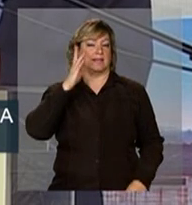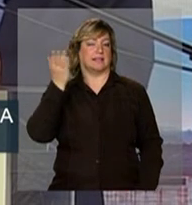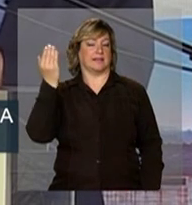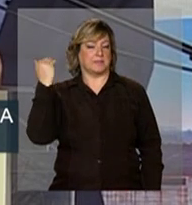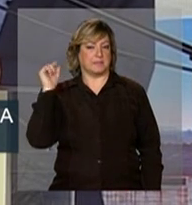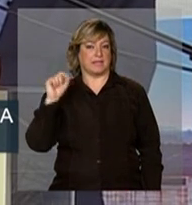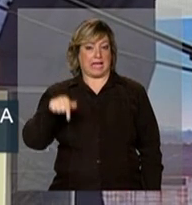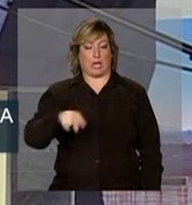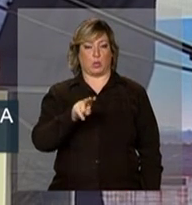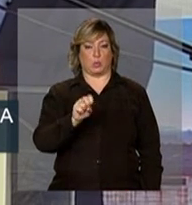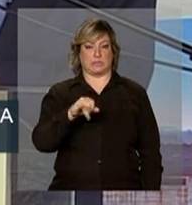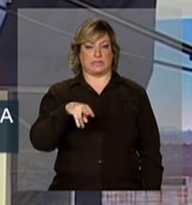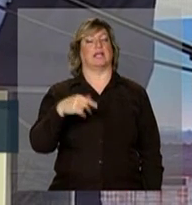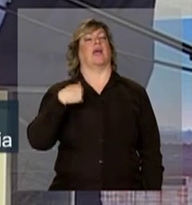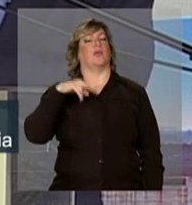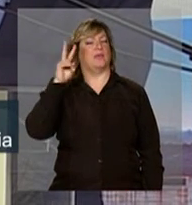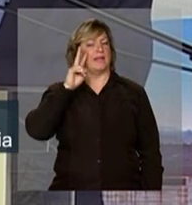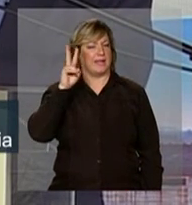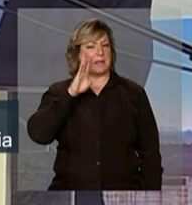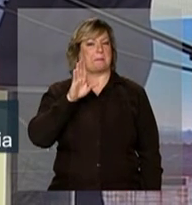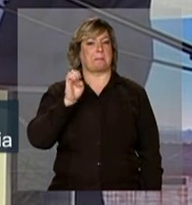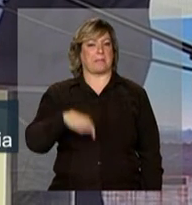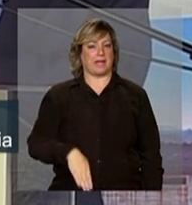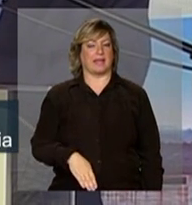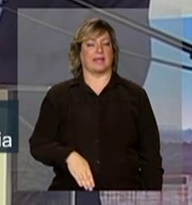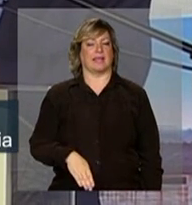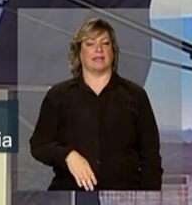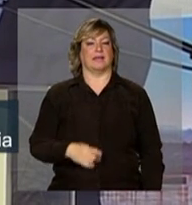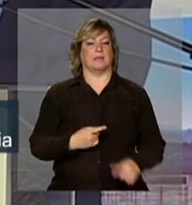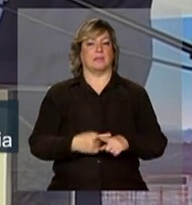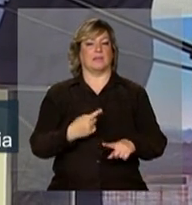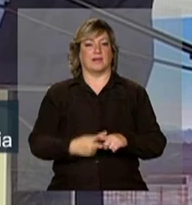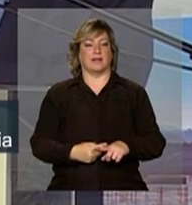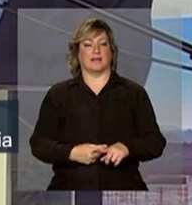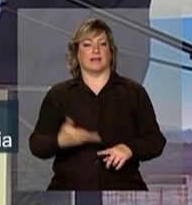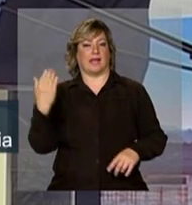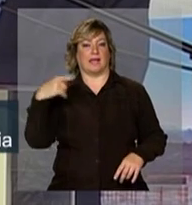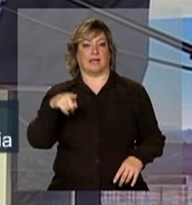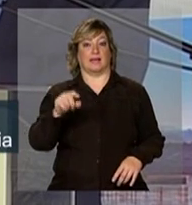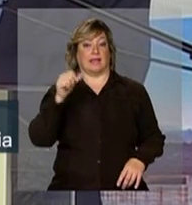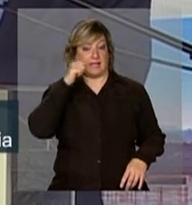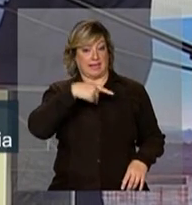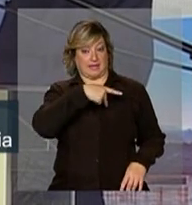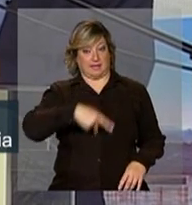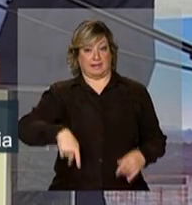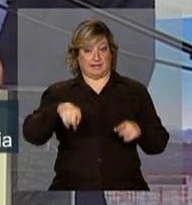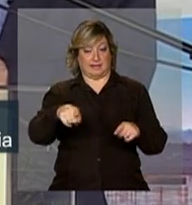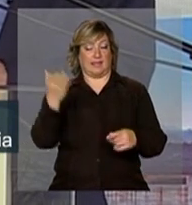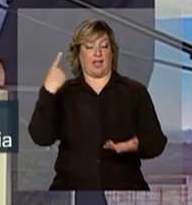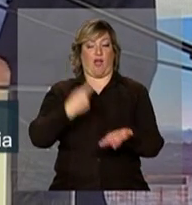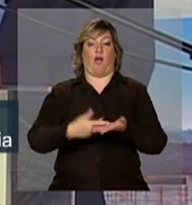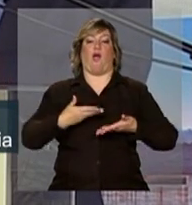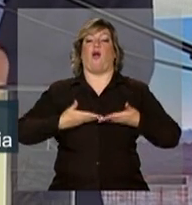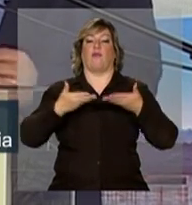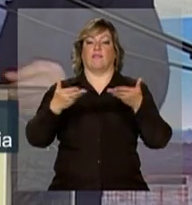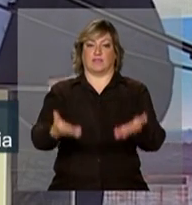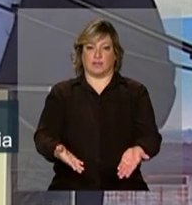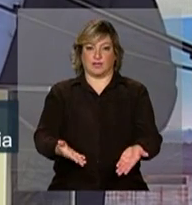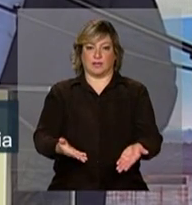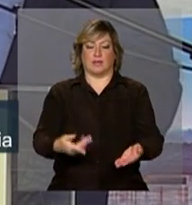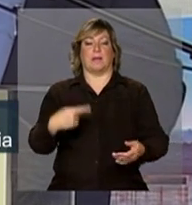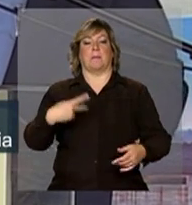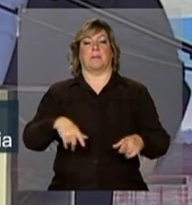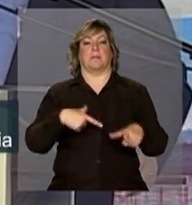dessa usina, eu lembro bem, era a fase que a presidente tinha me convidado para o